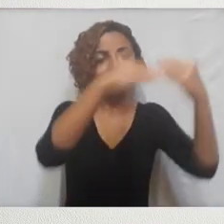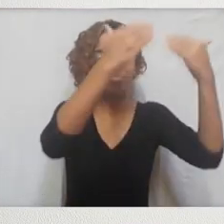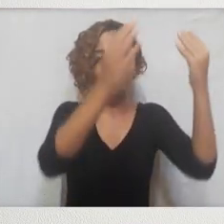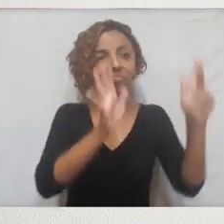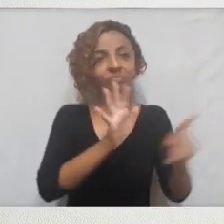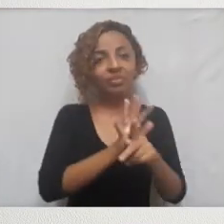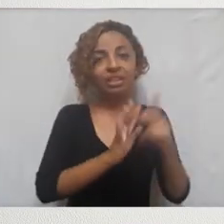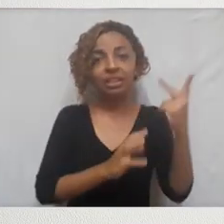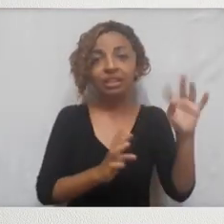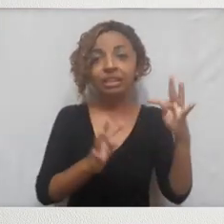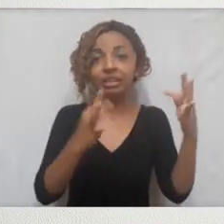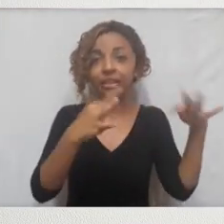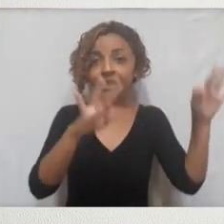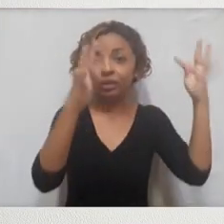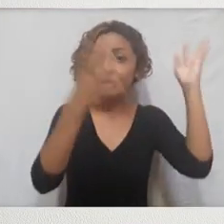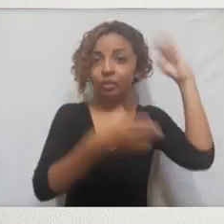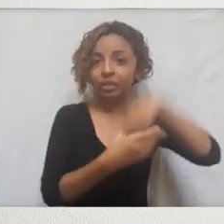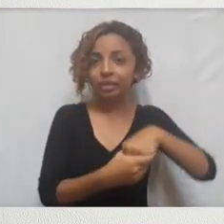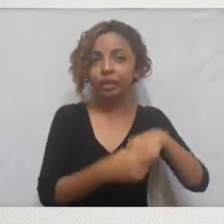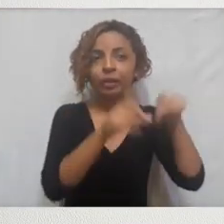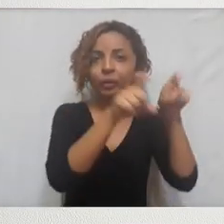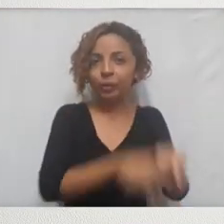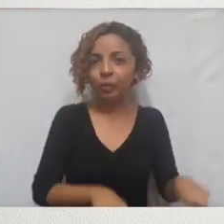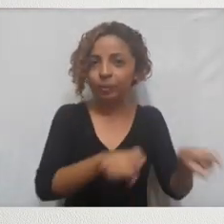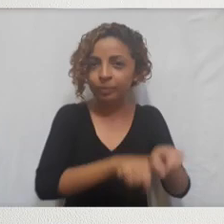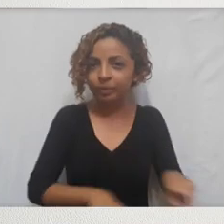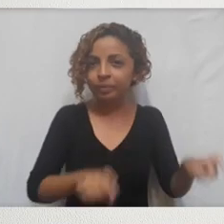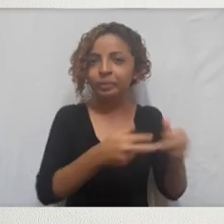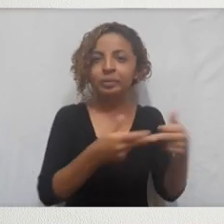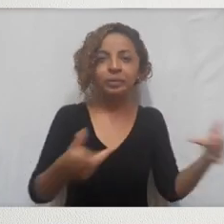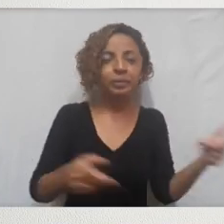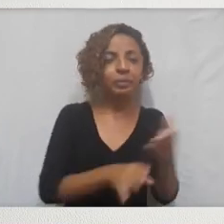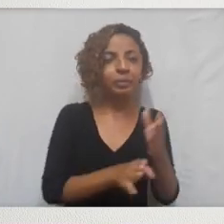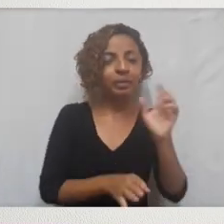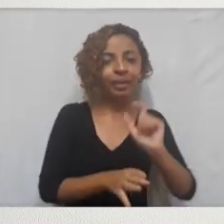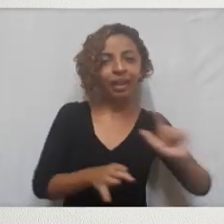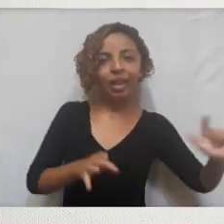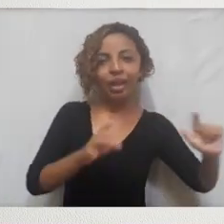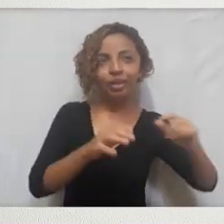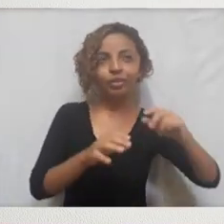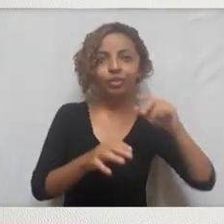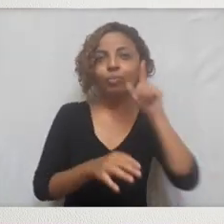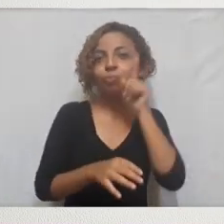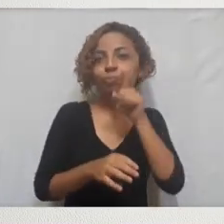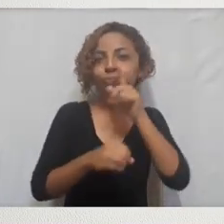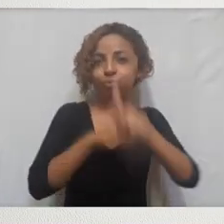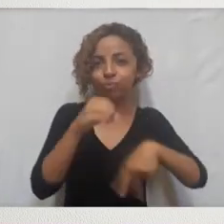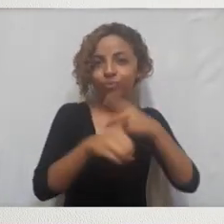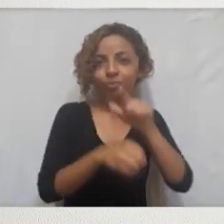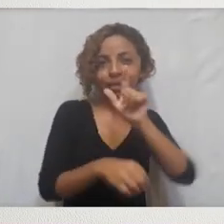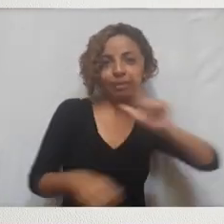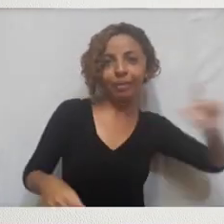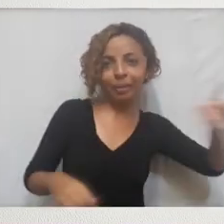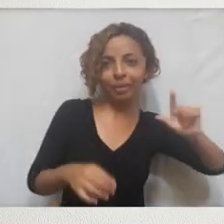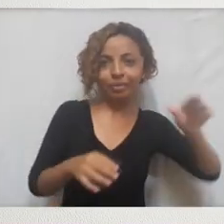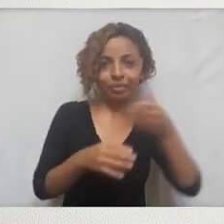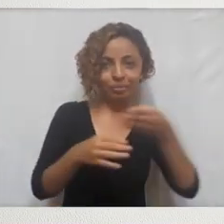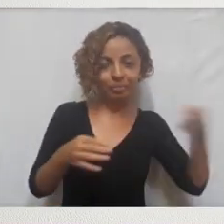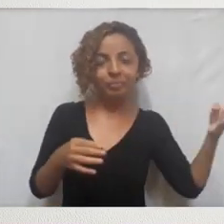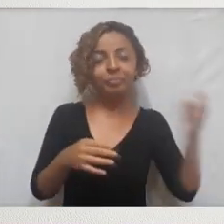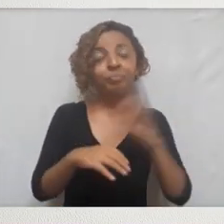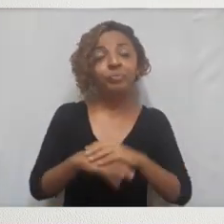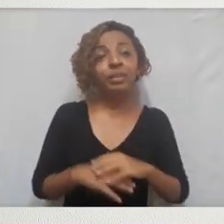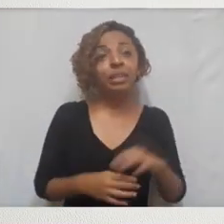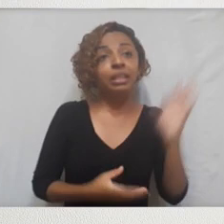ascensão dele dentro do mundo da tecnologia, dentro do mundo dos computadores, isso pelo lado leste. Existe uma diferença entre o que